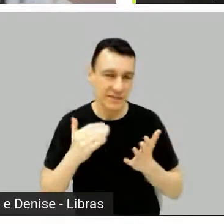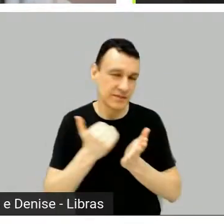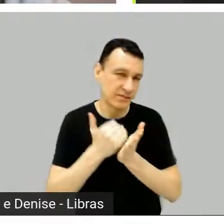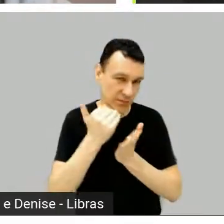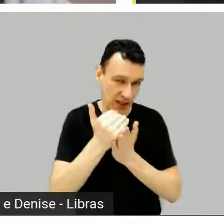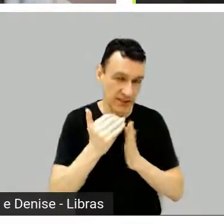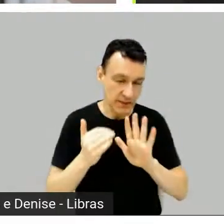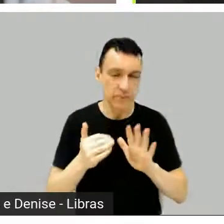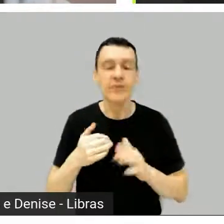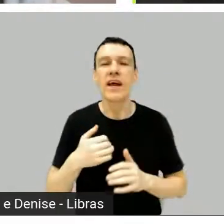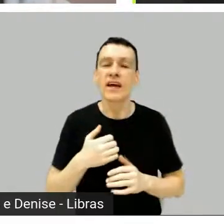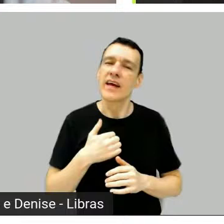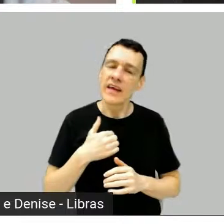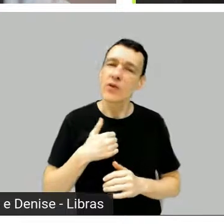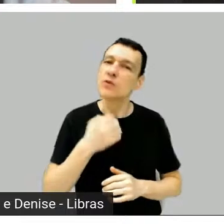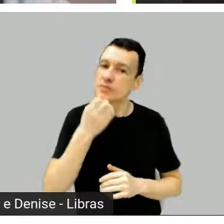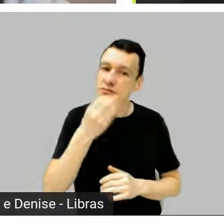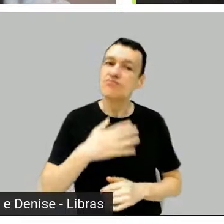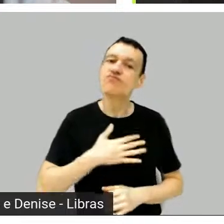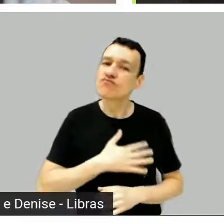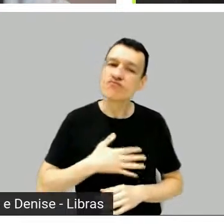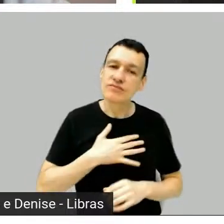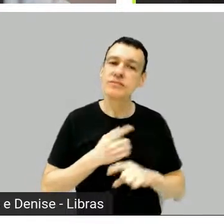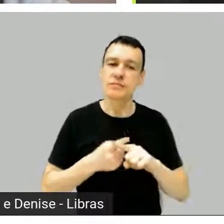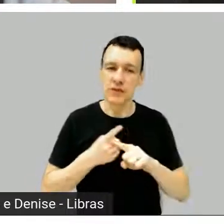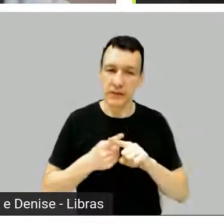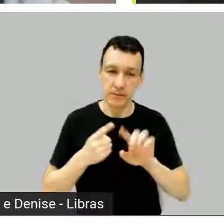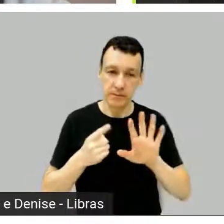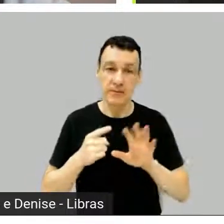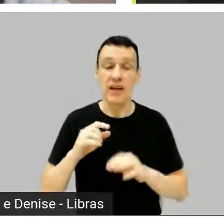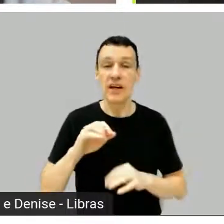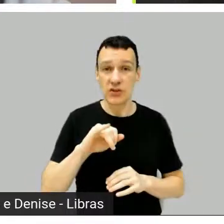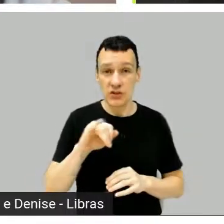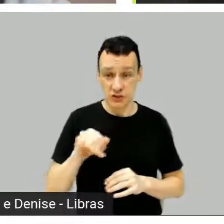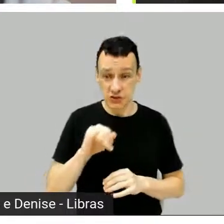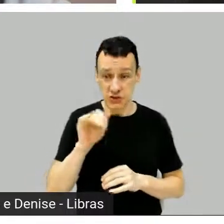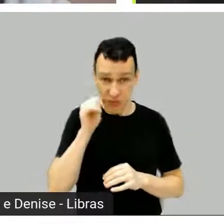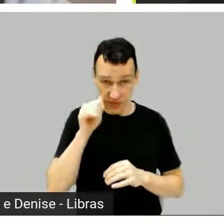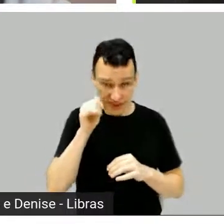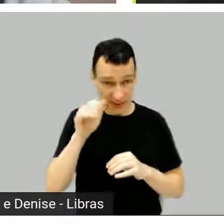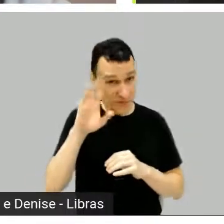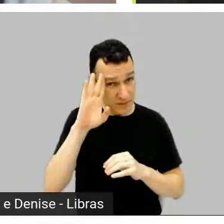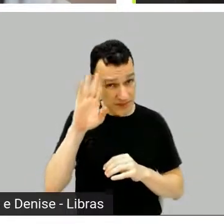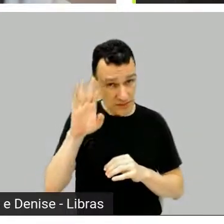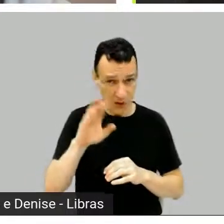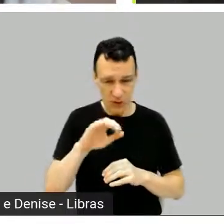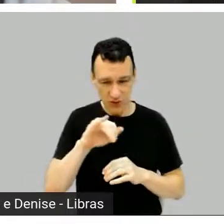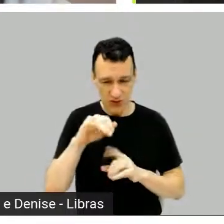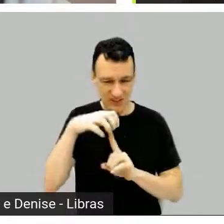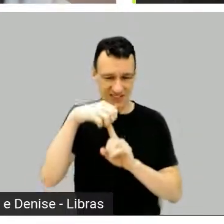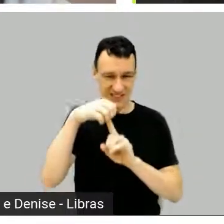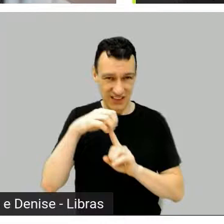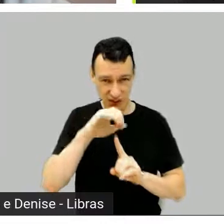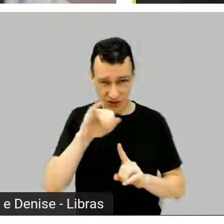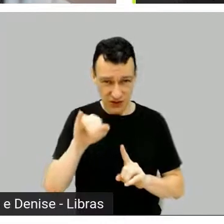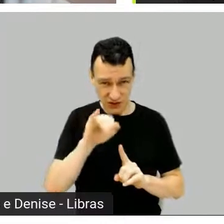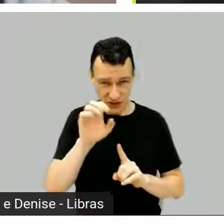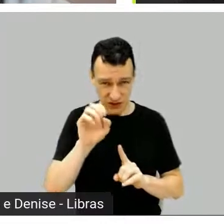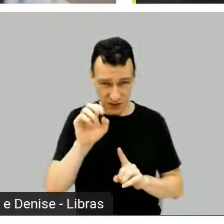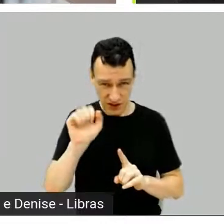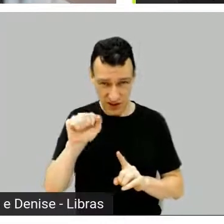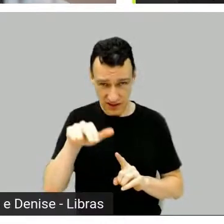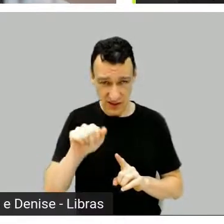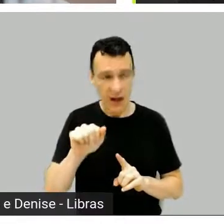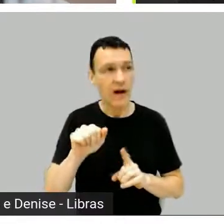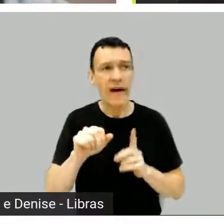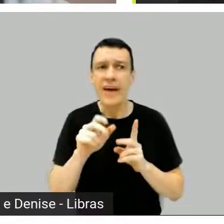protagonista, uma espécie de super-herói, era meio essa ideia. E eu acho que isso